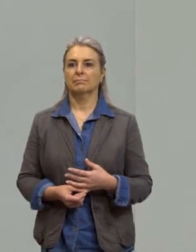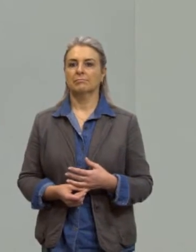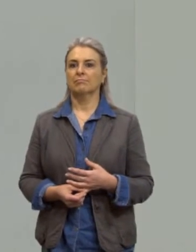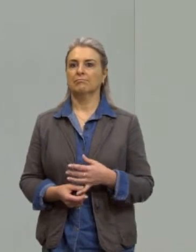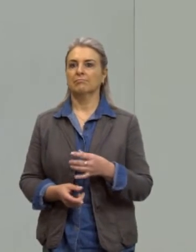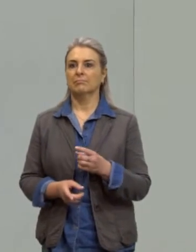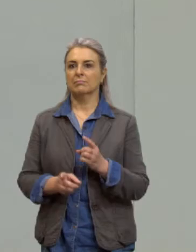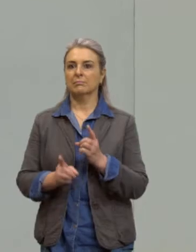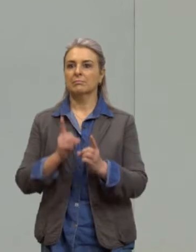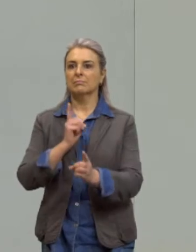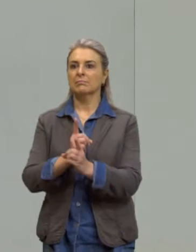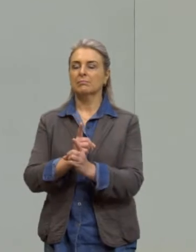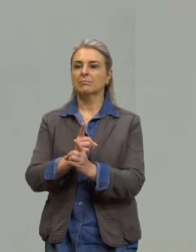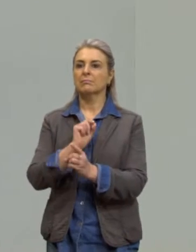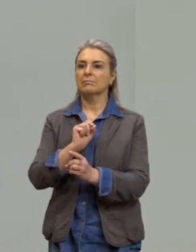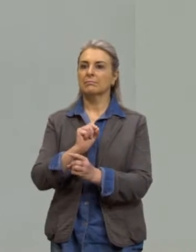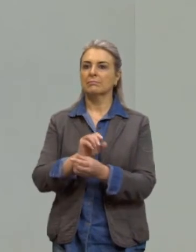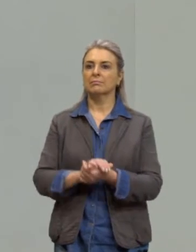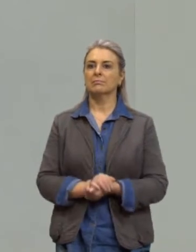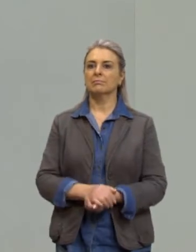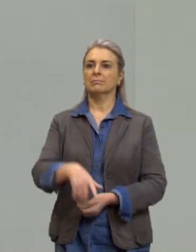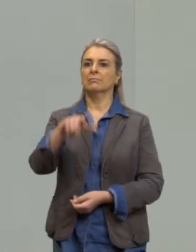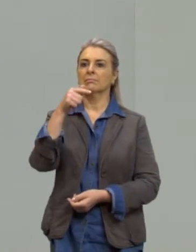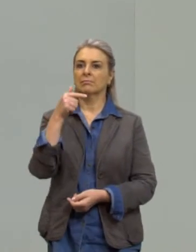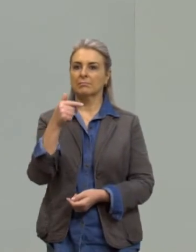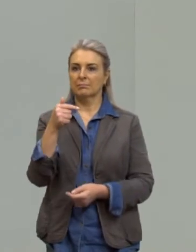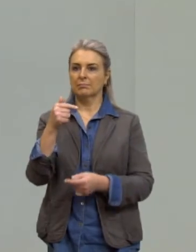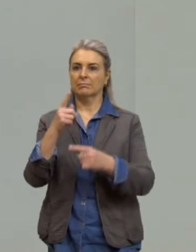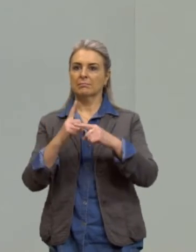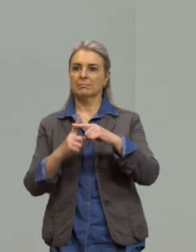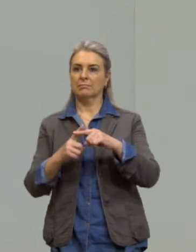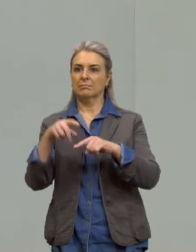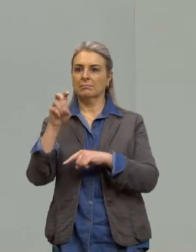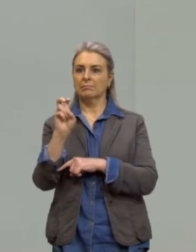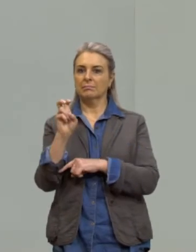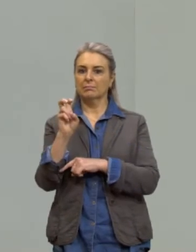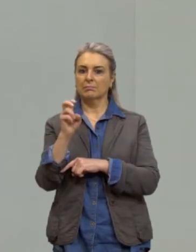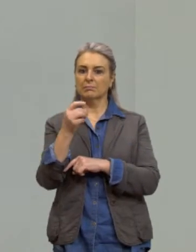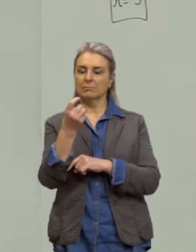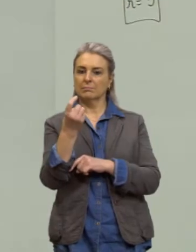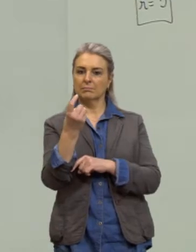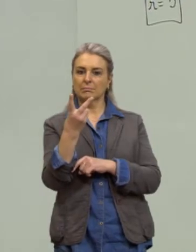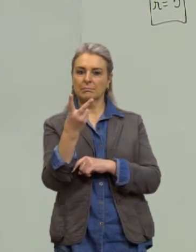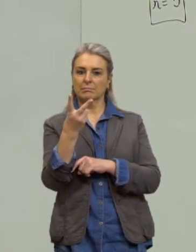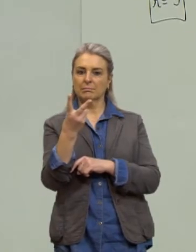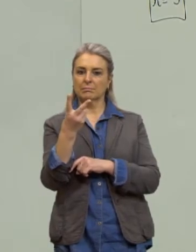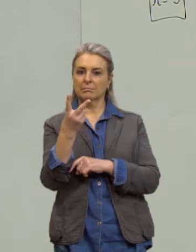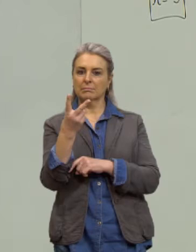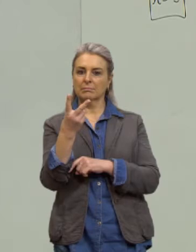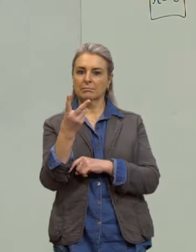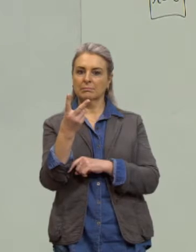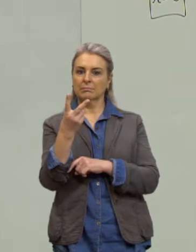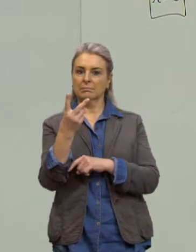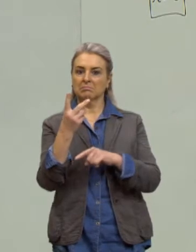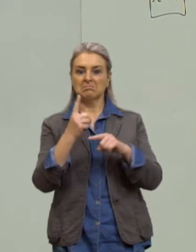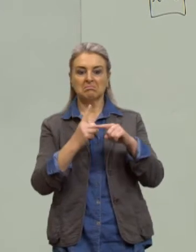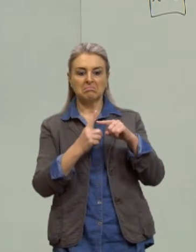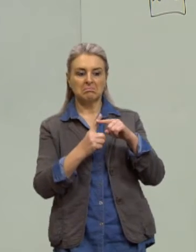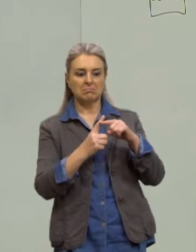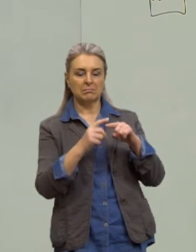então sete mais cinco doze doze mais cinco